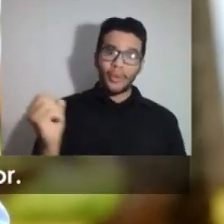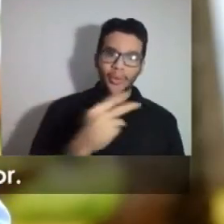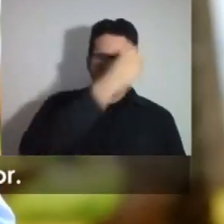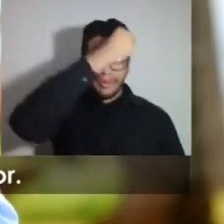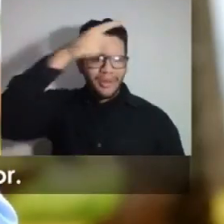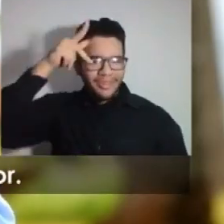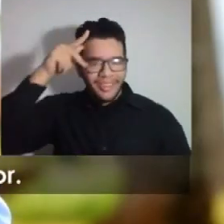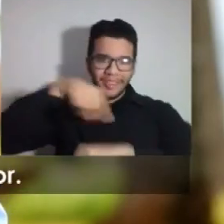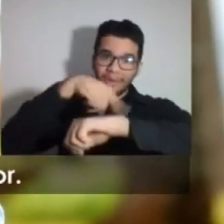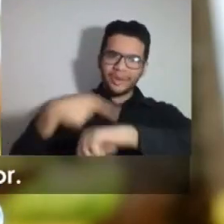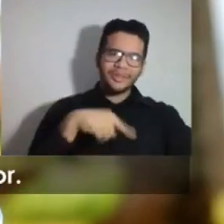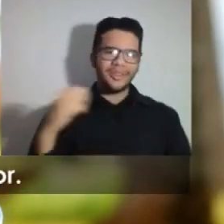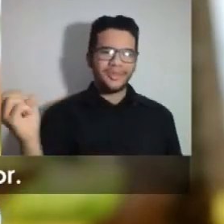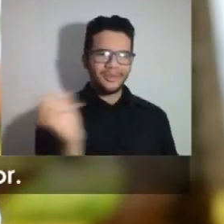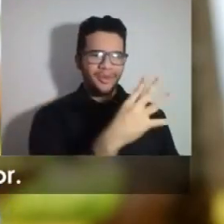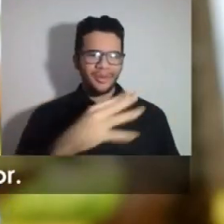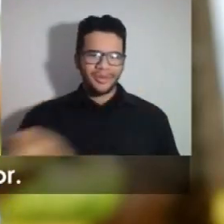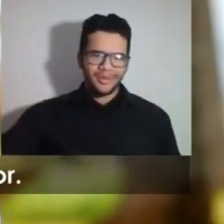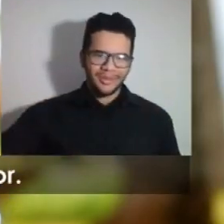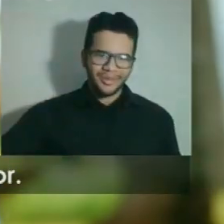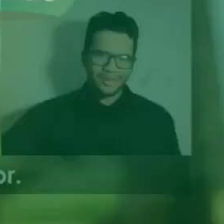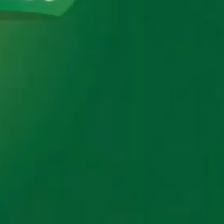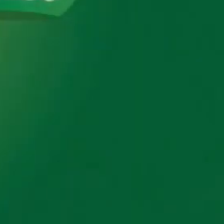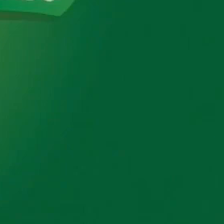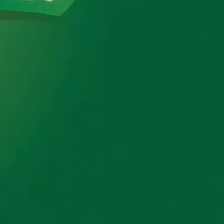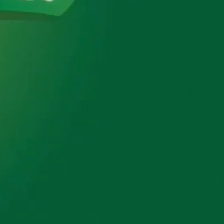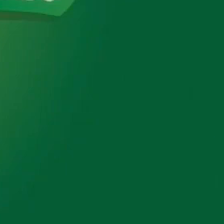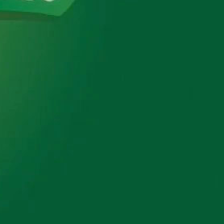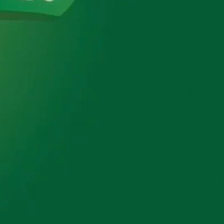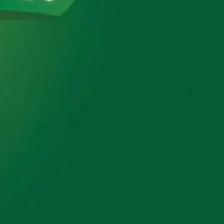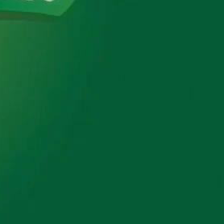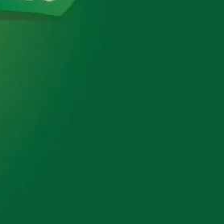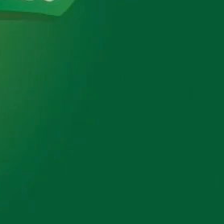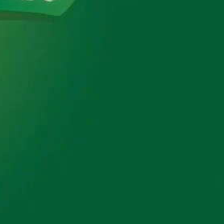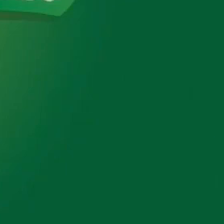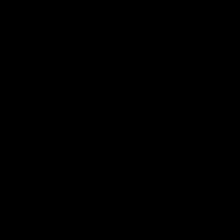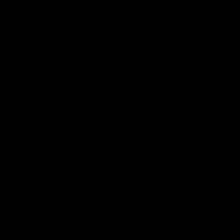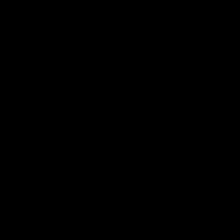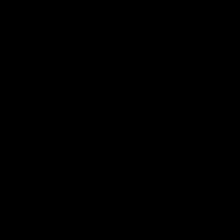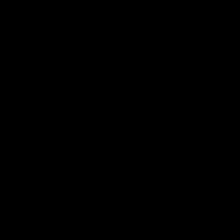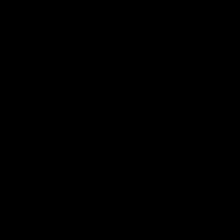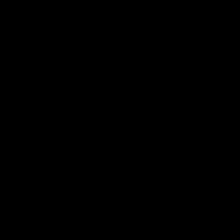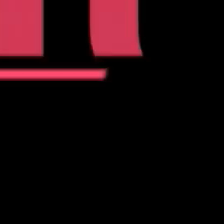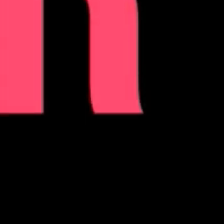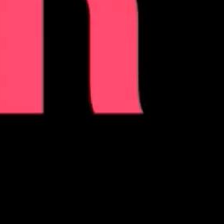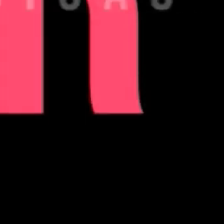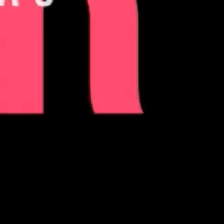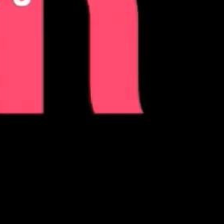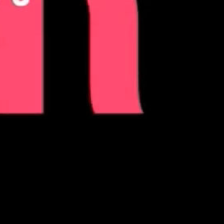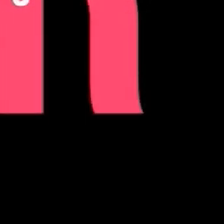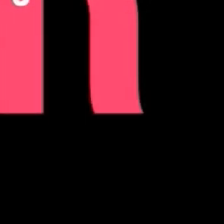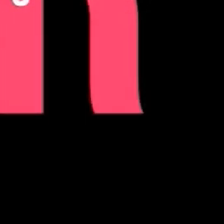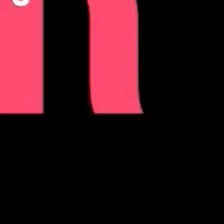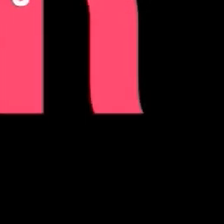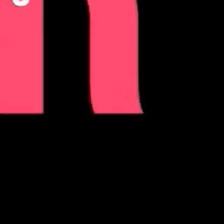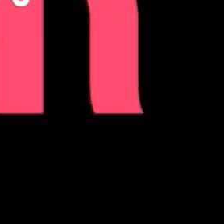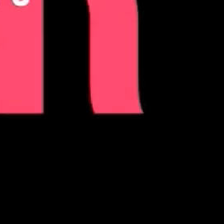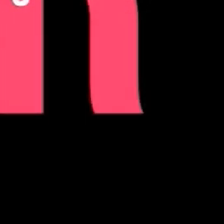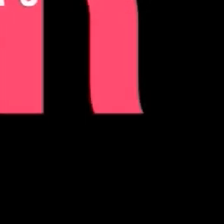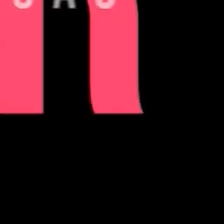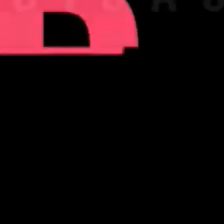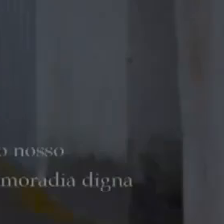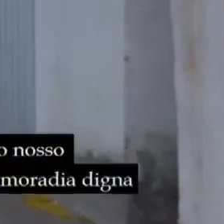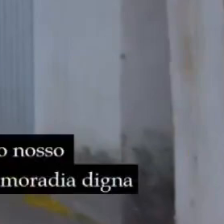diferente Dá para fazer melhor Um novo prefeito para o tempo novo O povo merece o direito à cidade